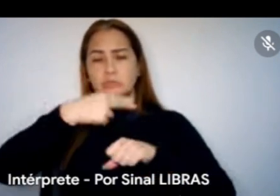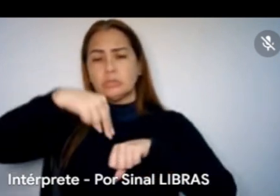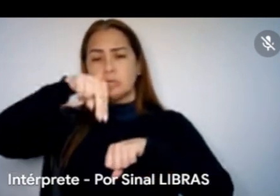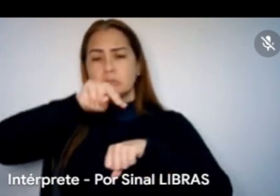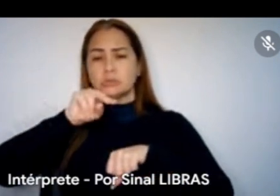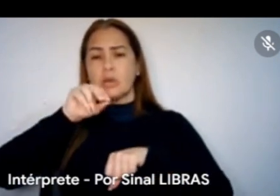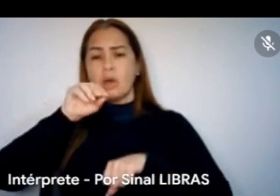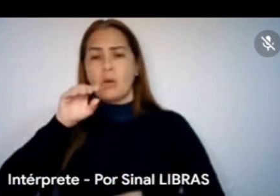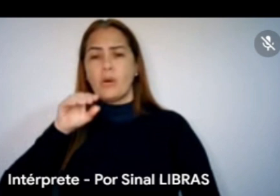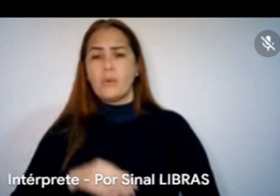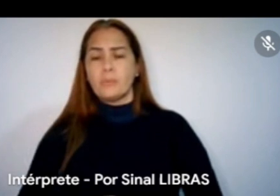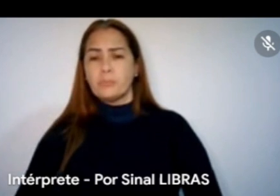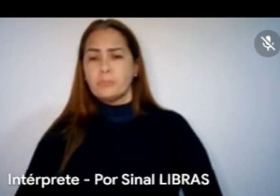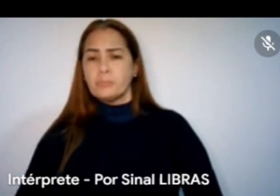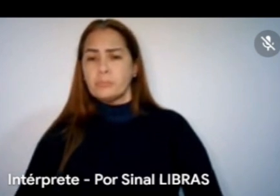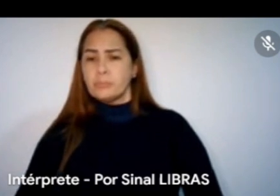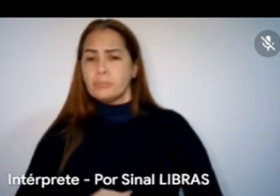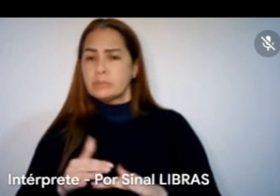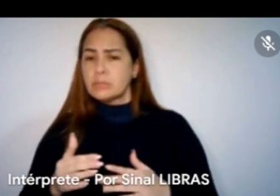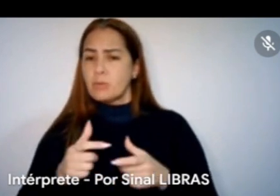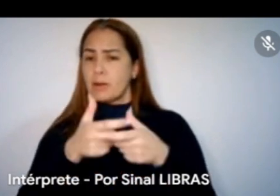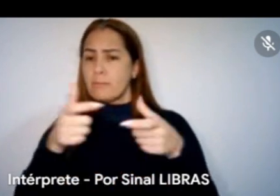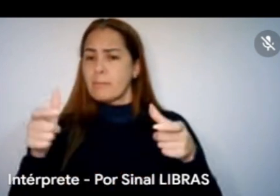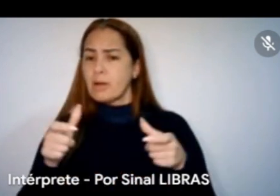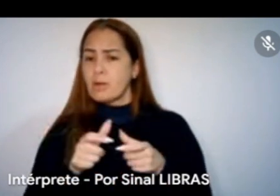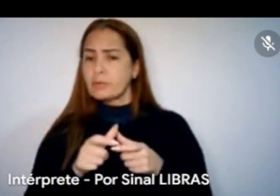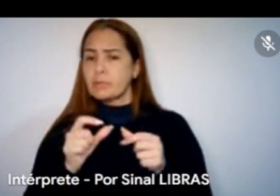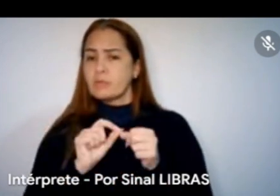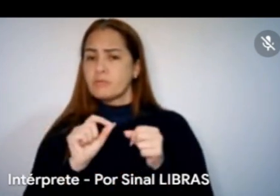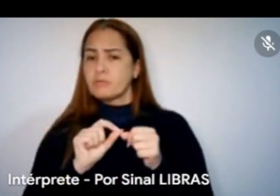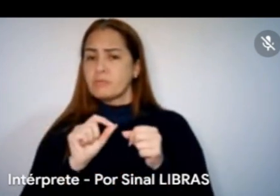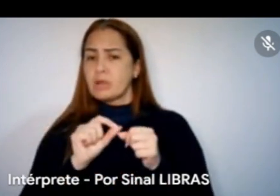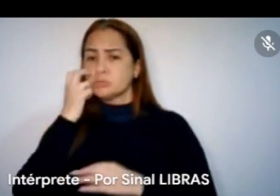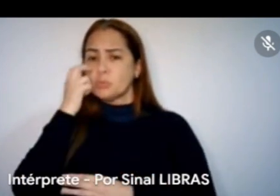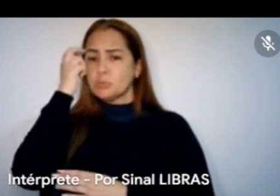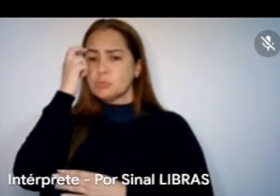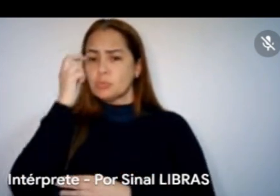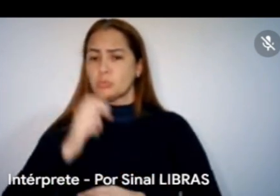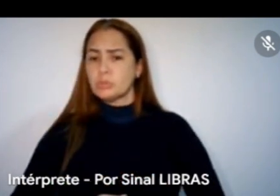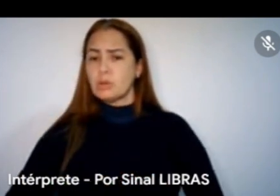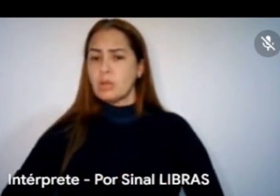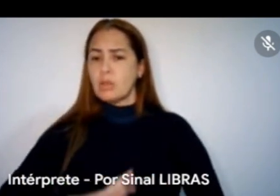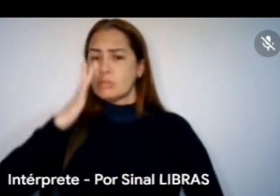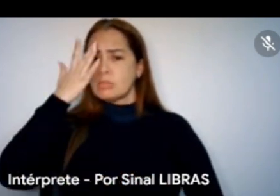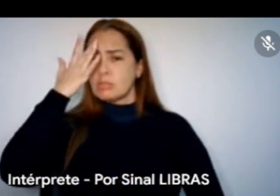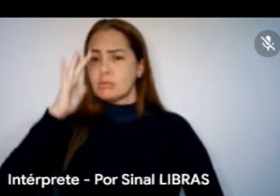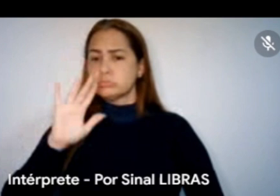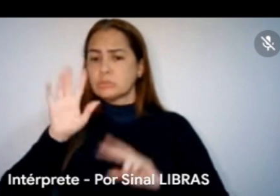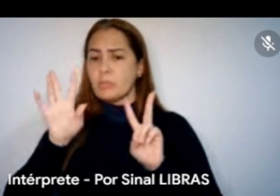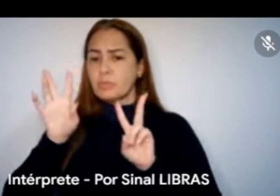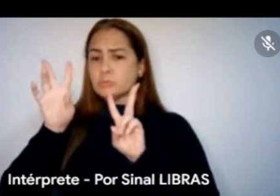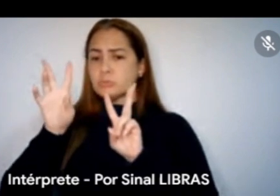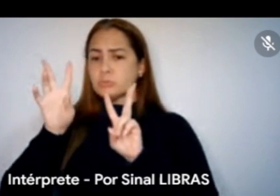a maioria dos fazedores de cultura não estão completamente por dentro de muitos fatores que são